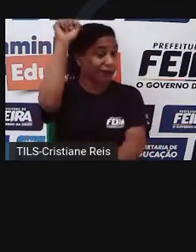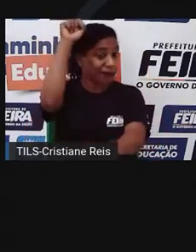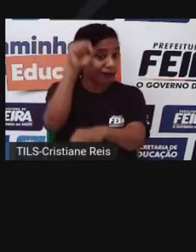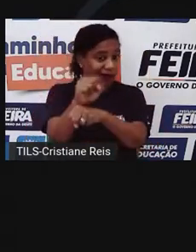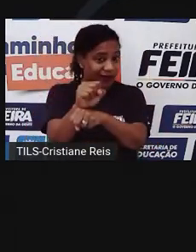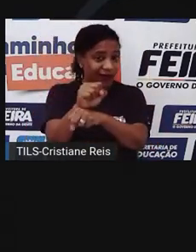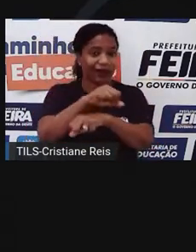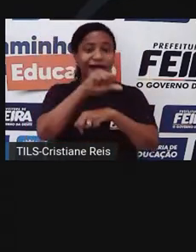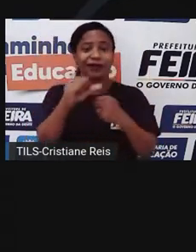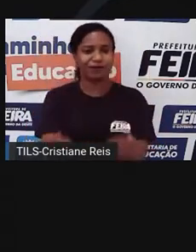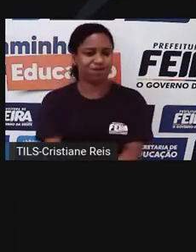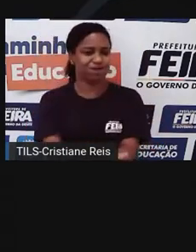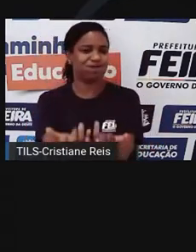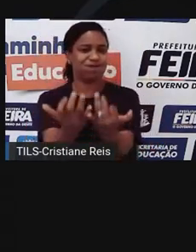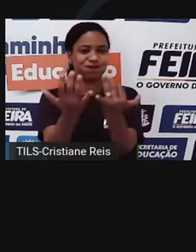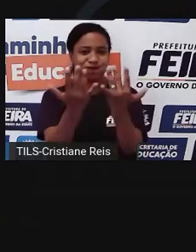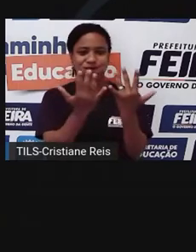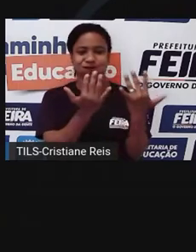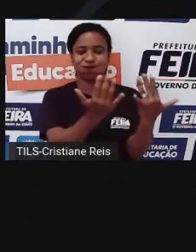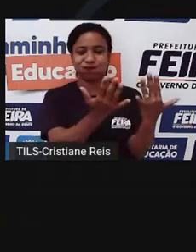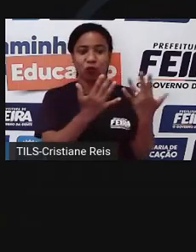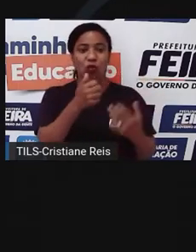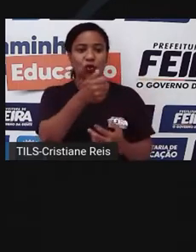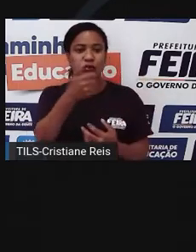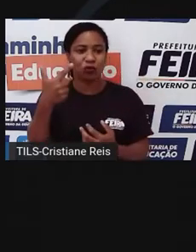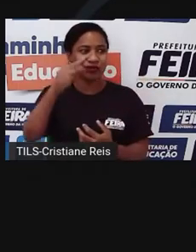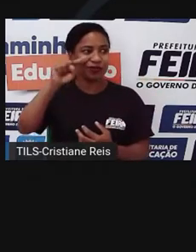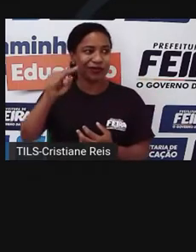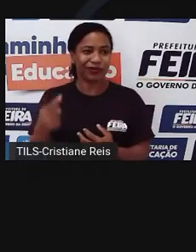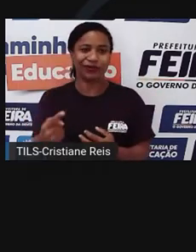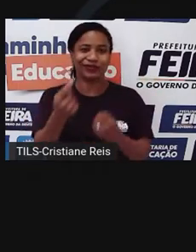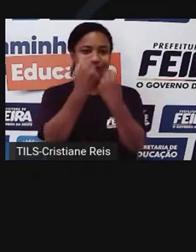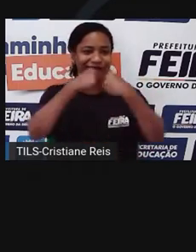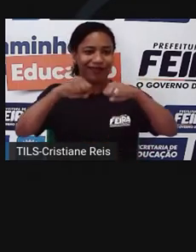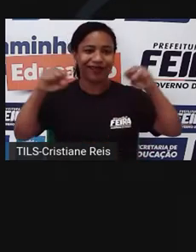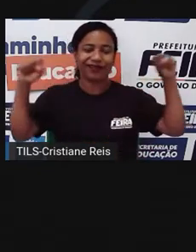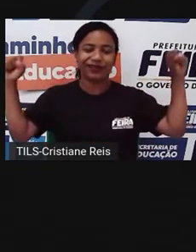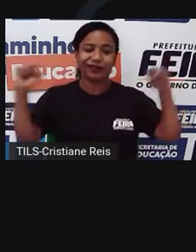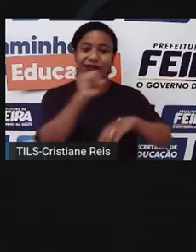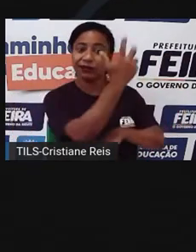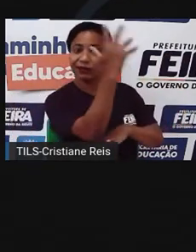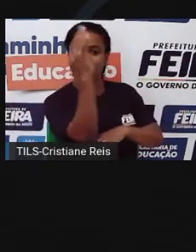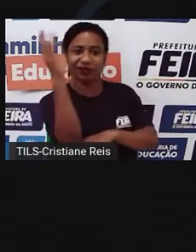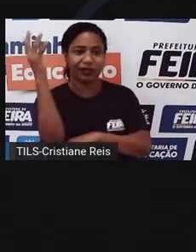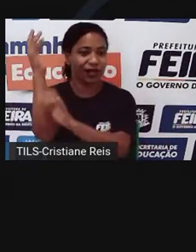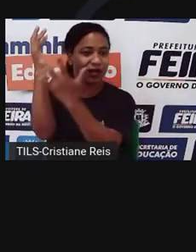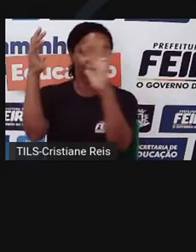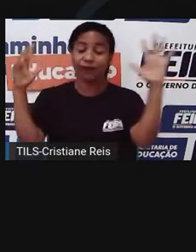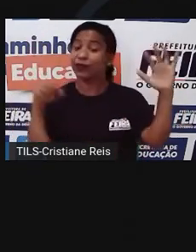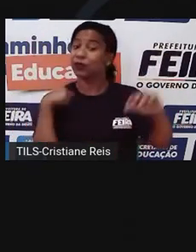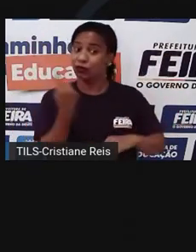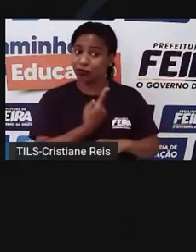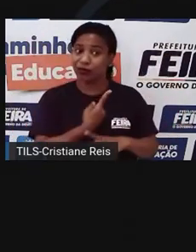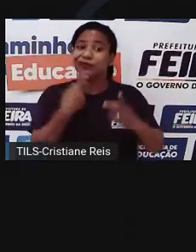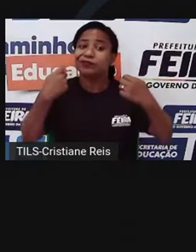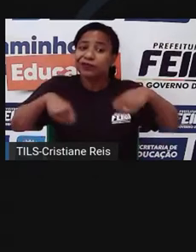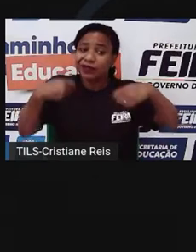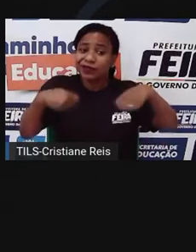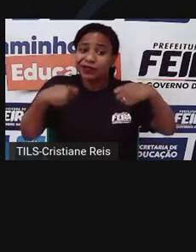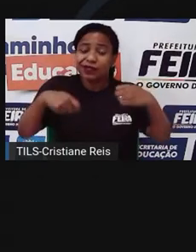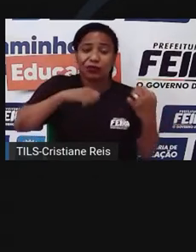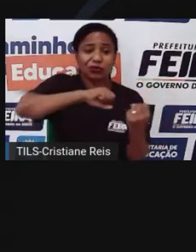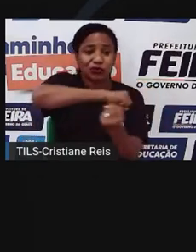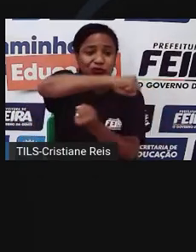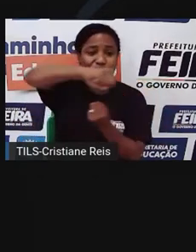diárias no Brasil inteiro. Nós temos que ser muito mais inteligentes e encontrar maneiras de desenvolver sustentavelmente